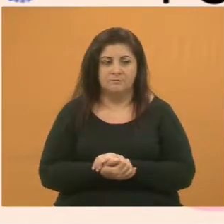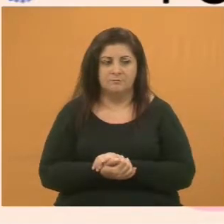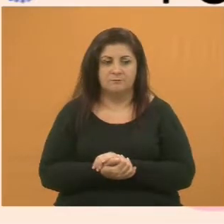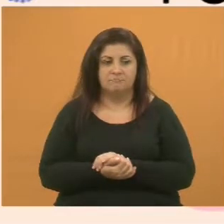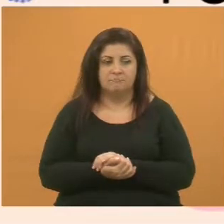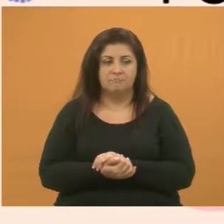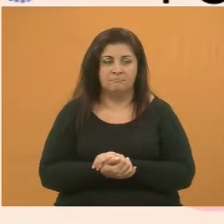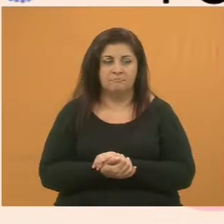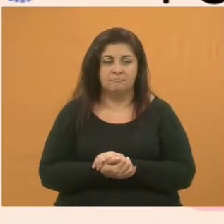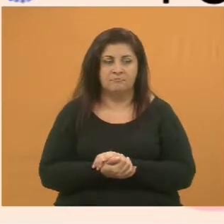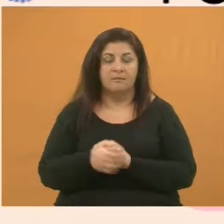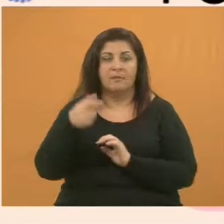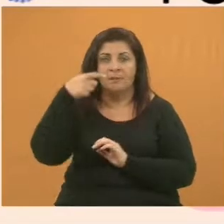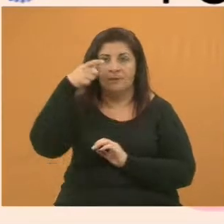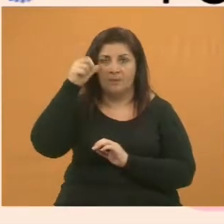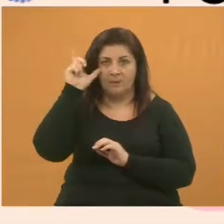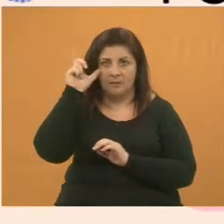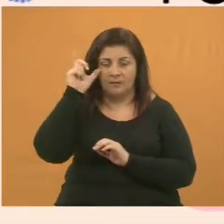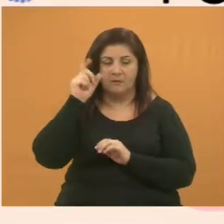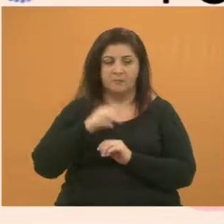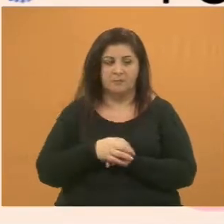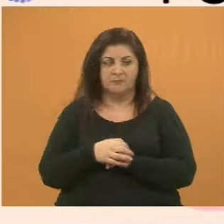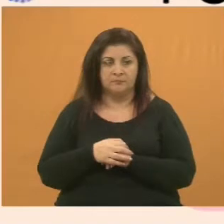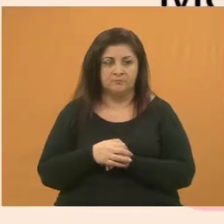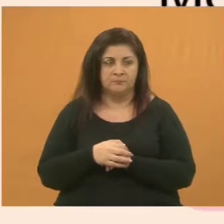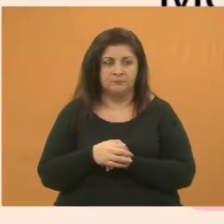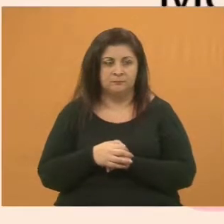Bom, ontem, próximo,